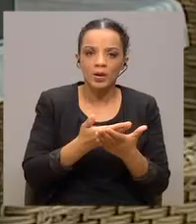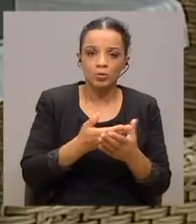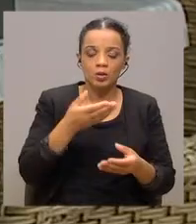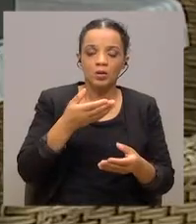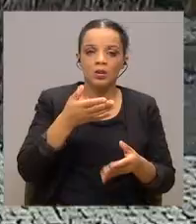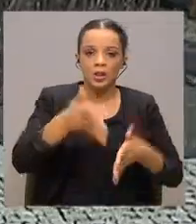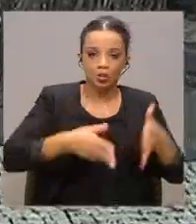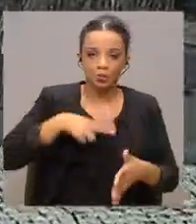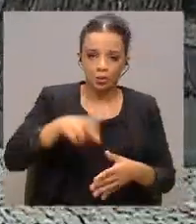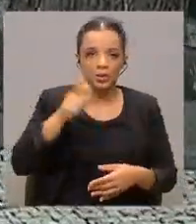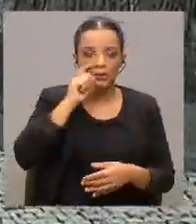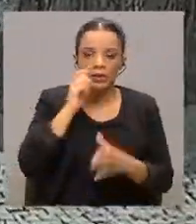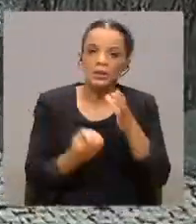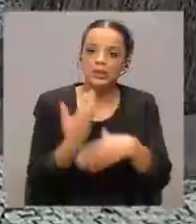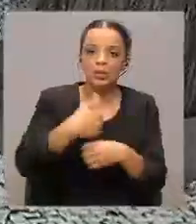criação de um gabinete de crise.